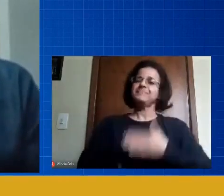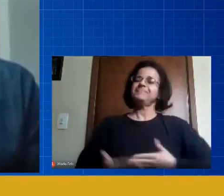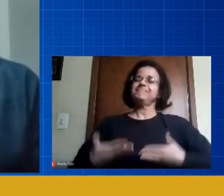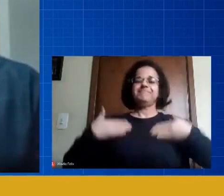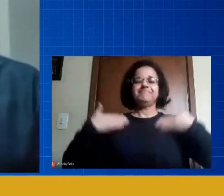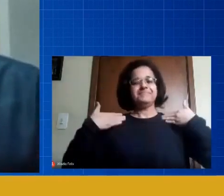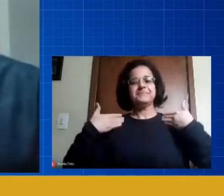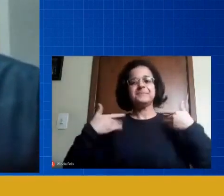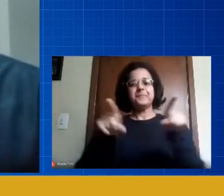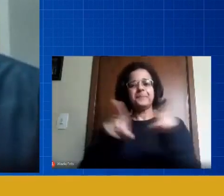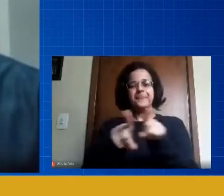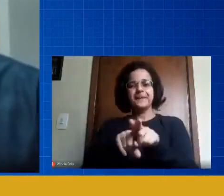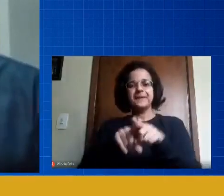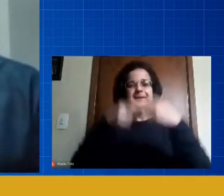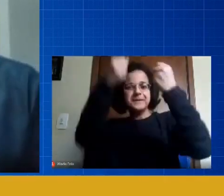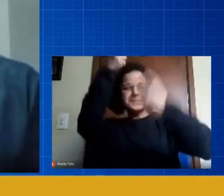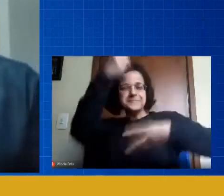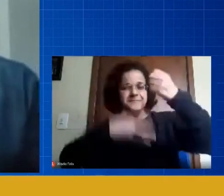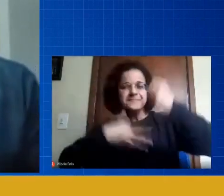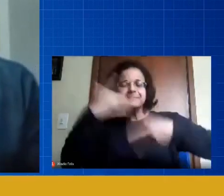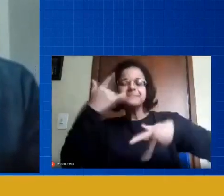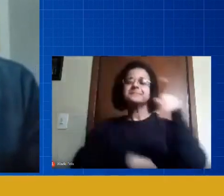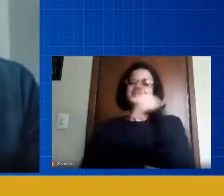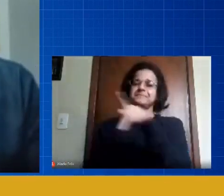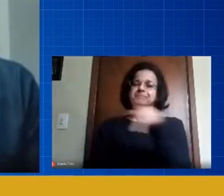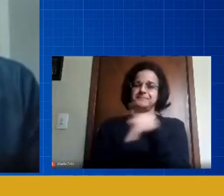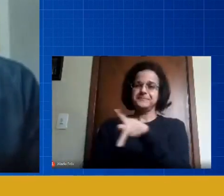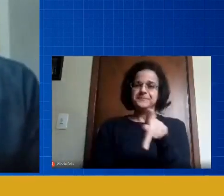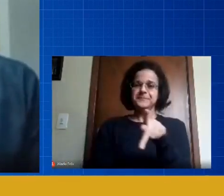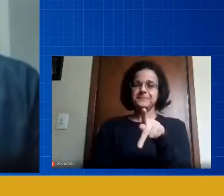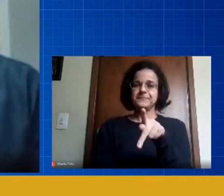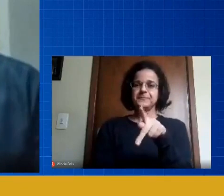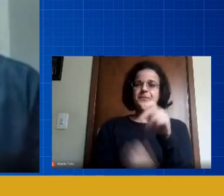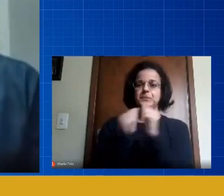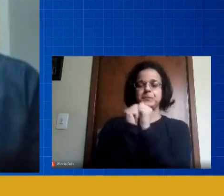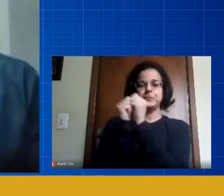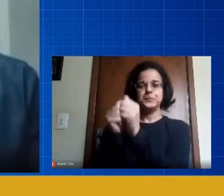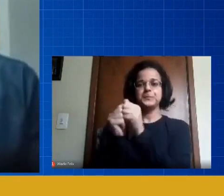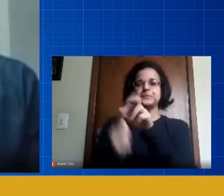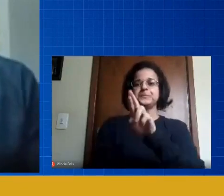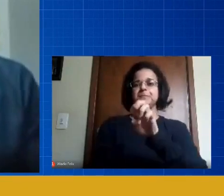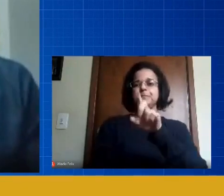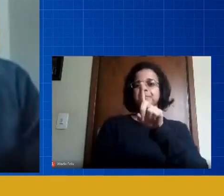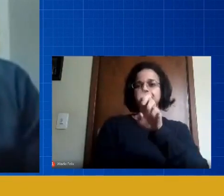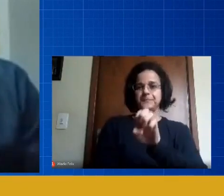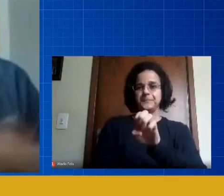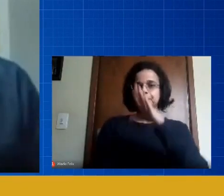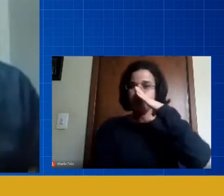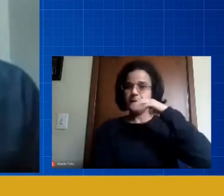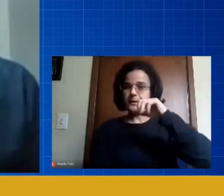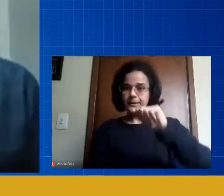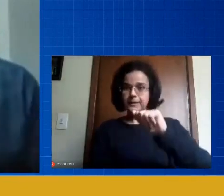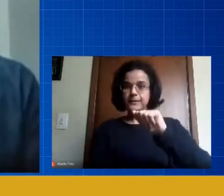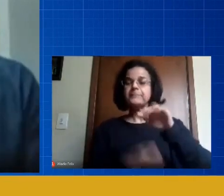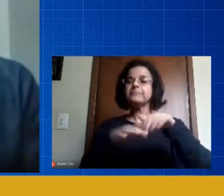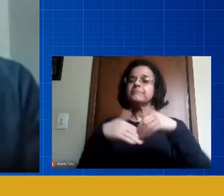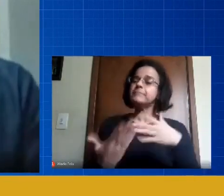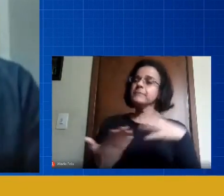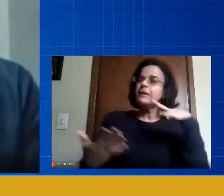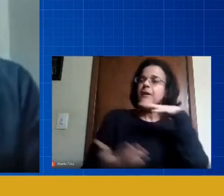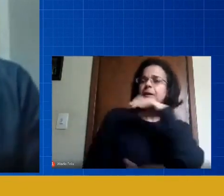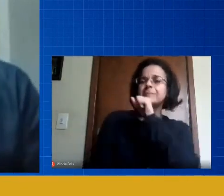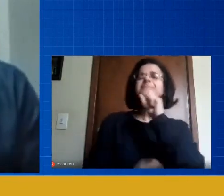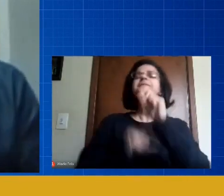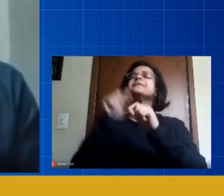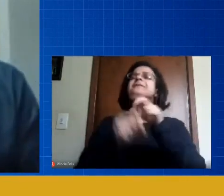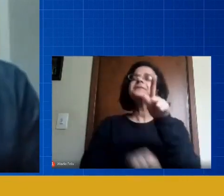uma satisfação enorme falar para os professores da rede de Araucária, e rapidamente, assim, o Vicente